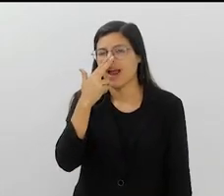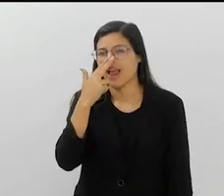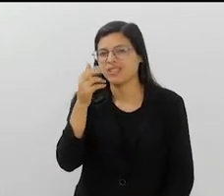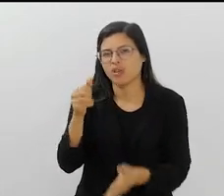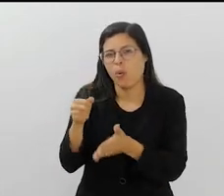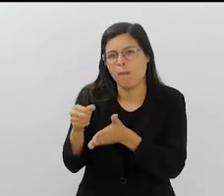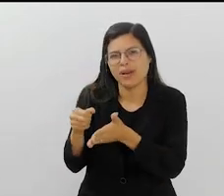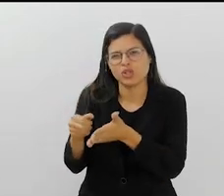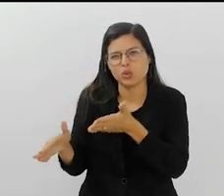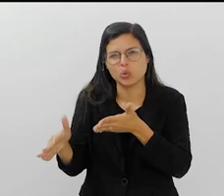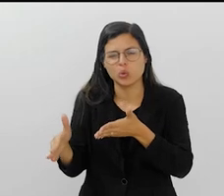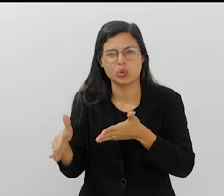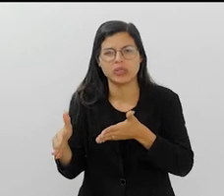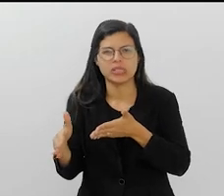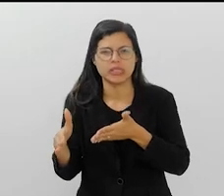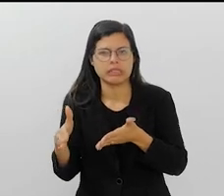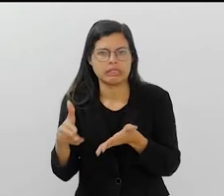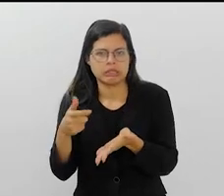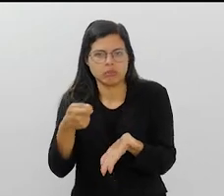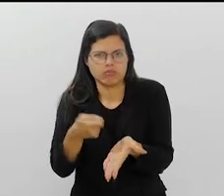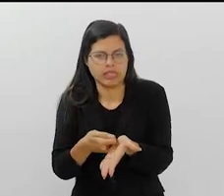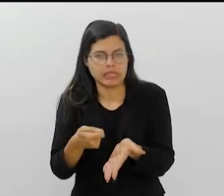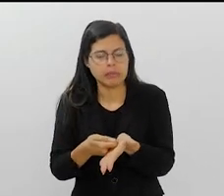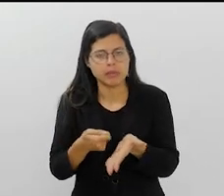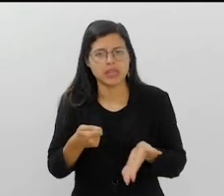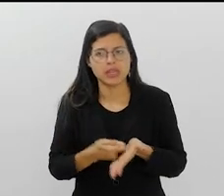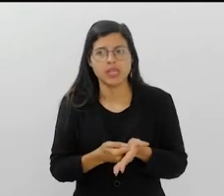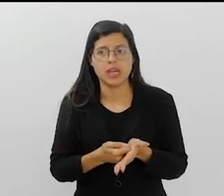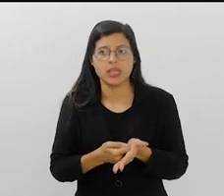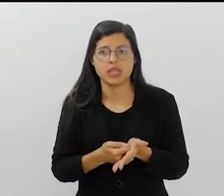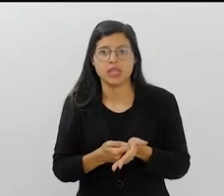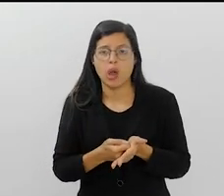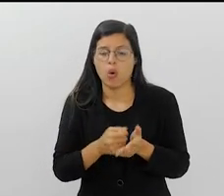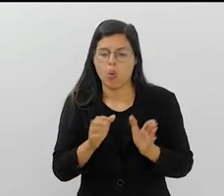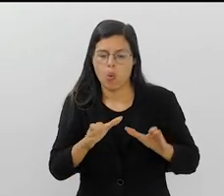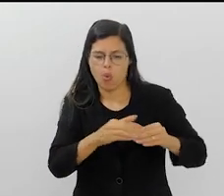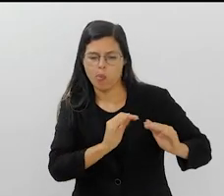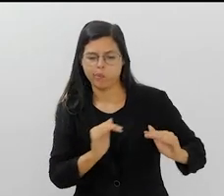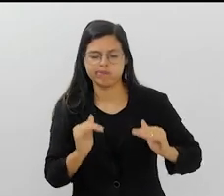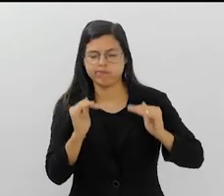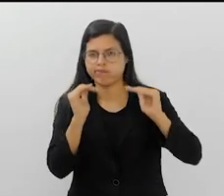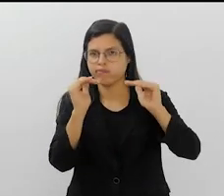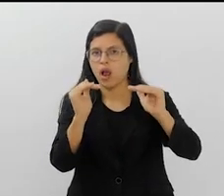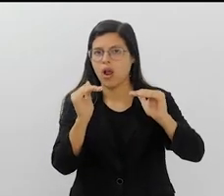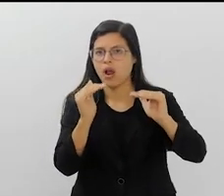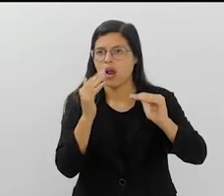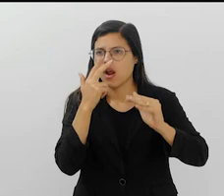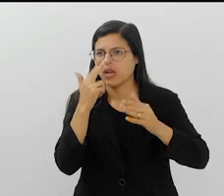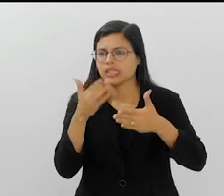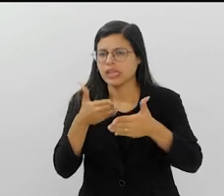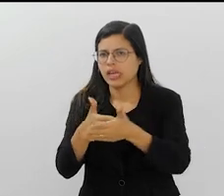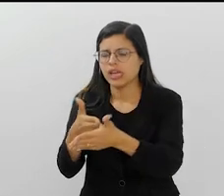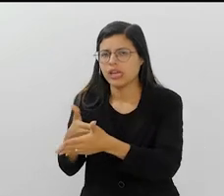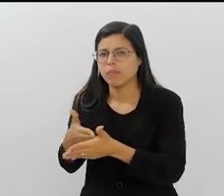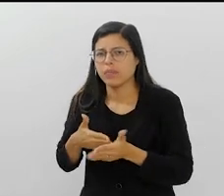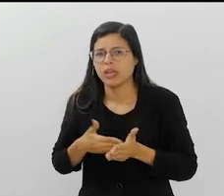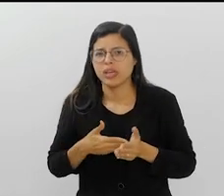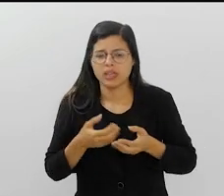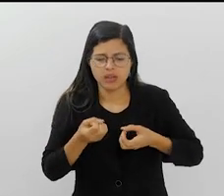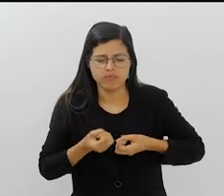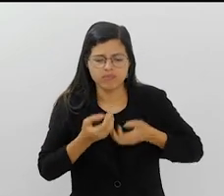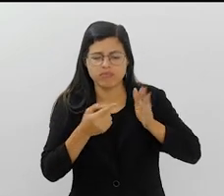voluntária, determinada, por parte da elite, que limita várias